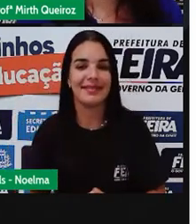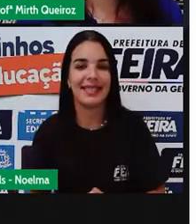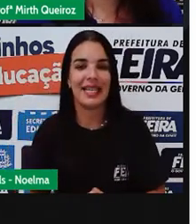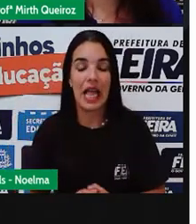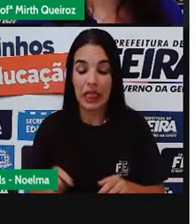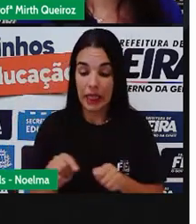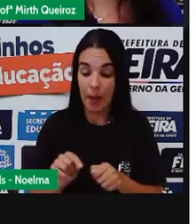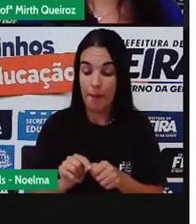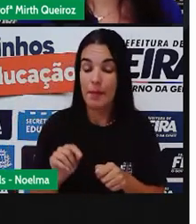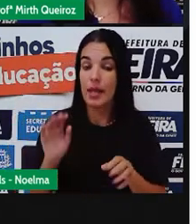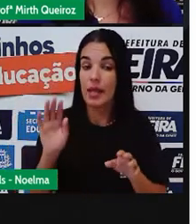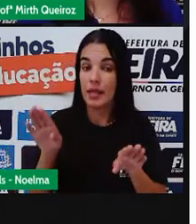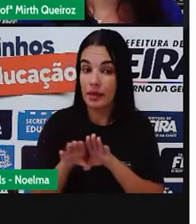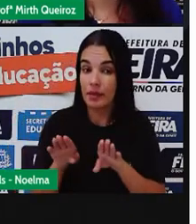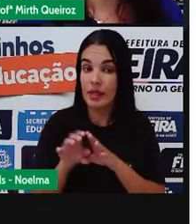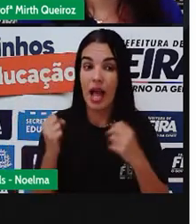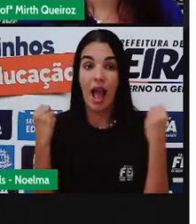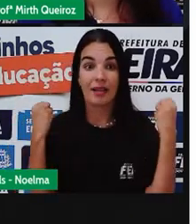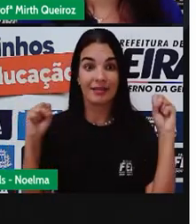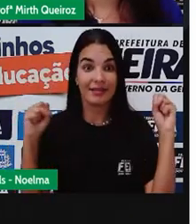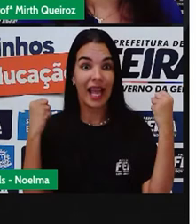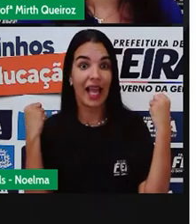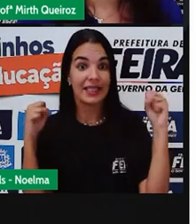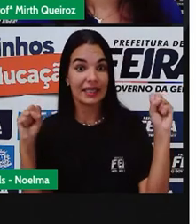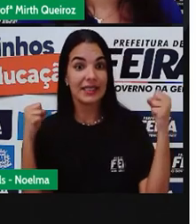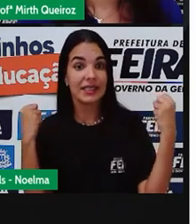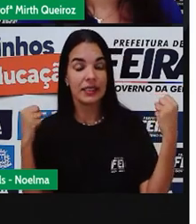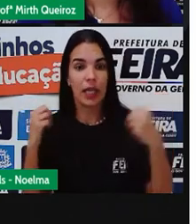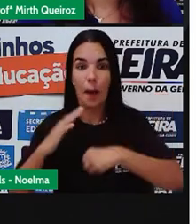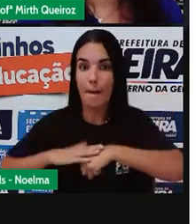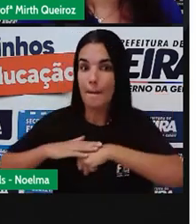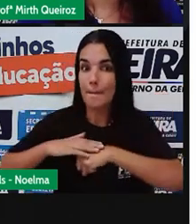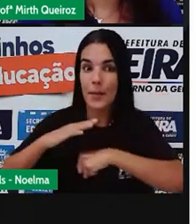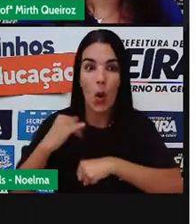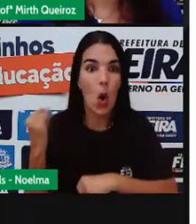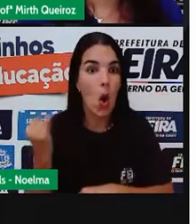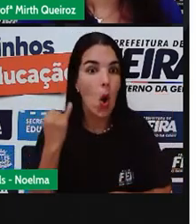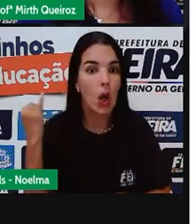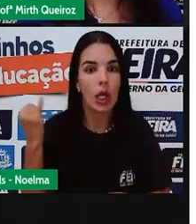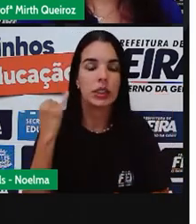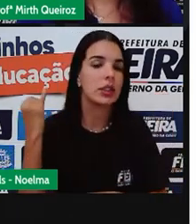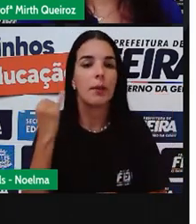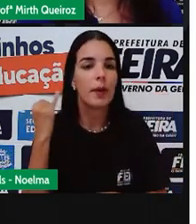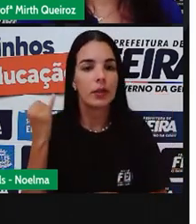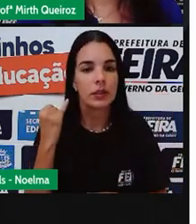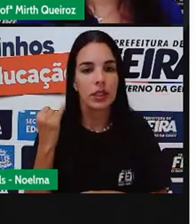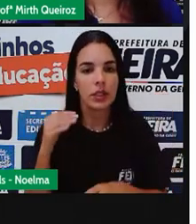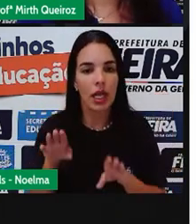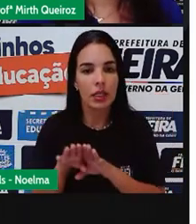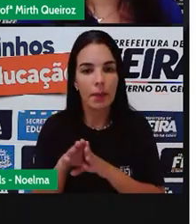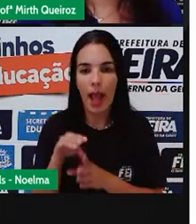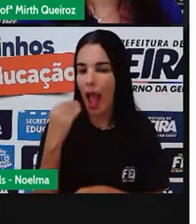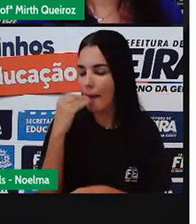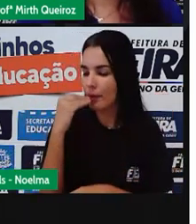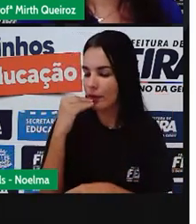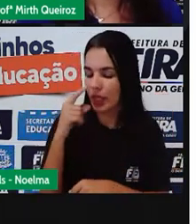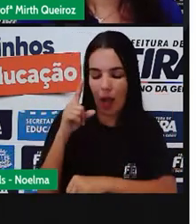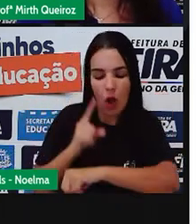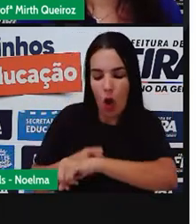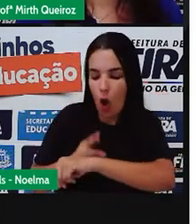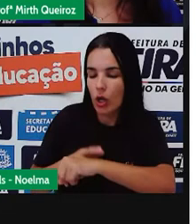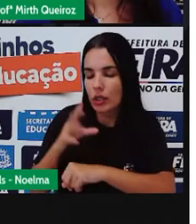Praticar exercícios físicos também é muito importante durante esse período e aproveitar bem